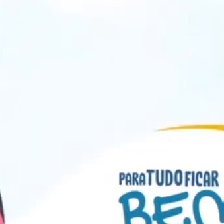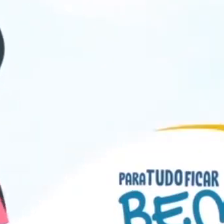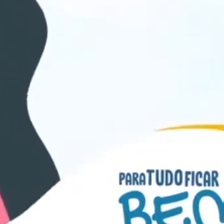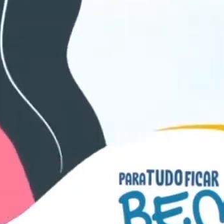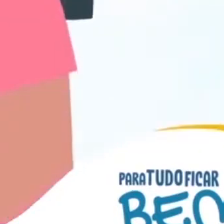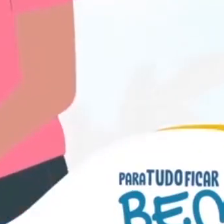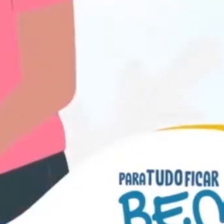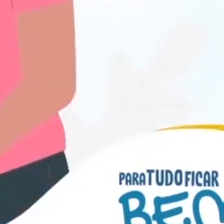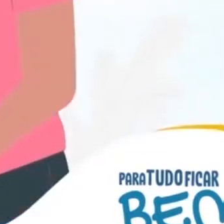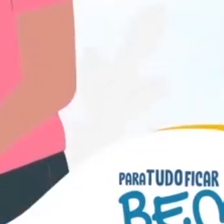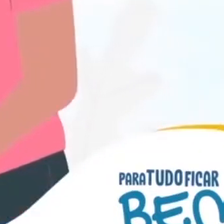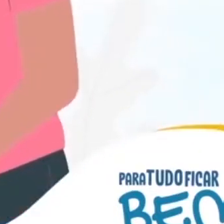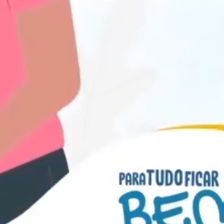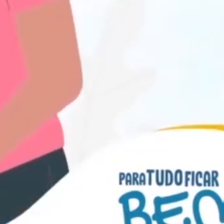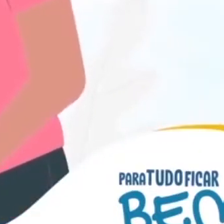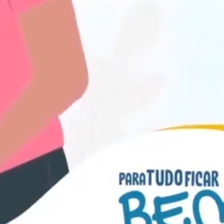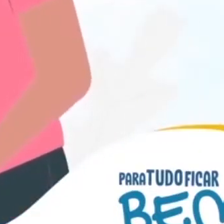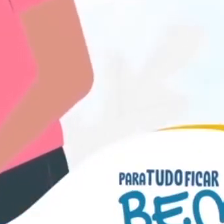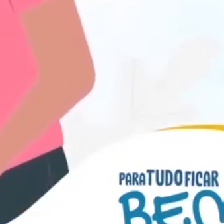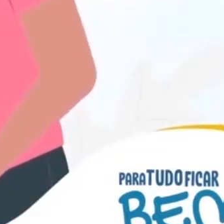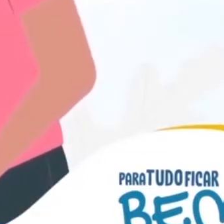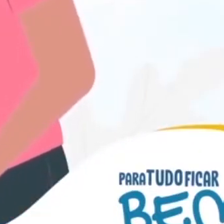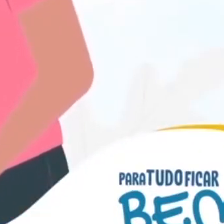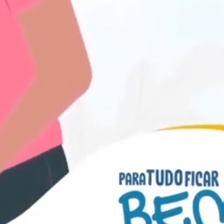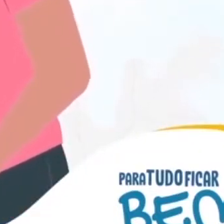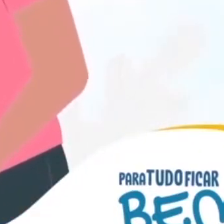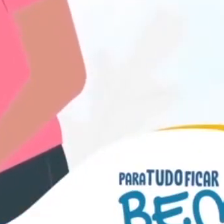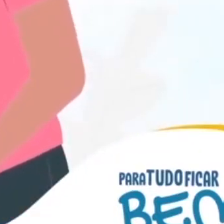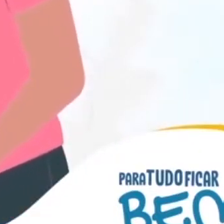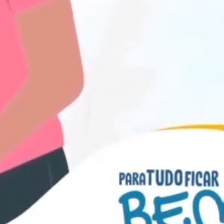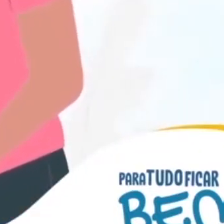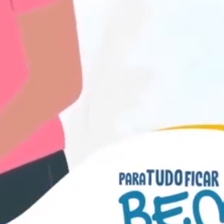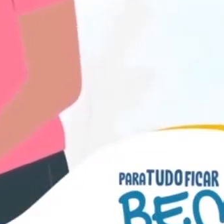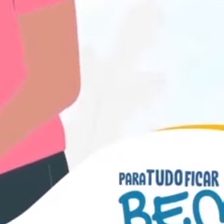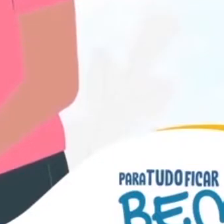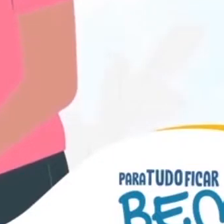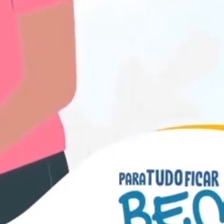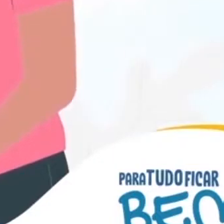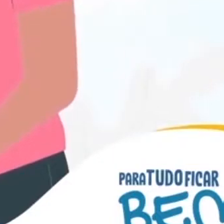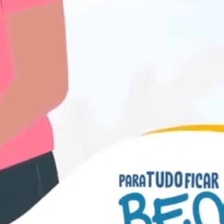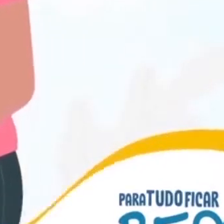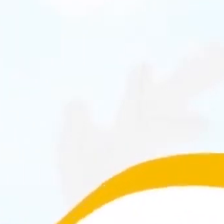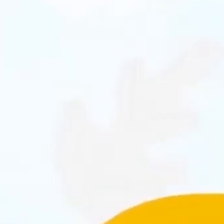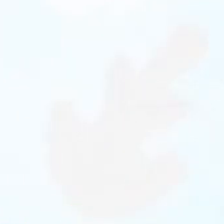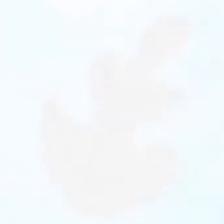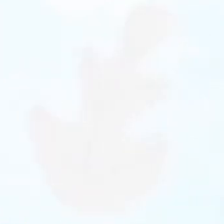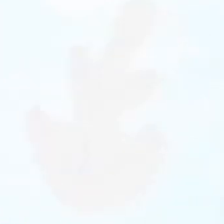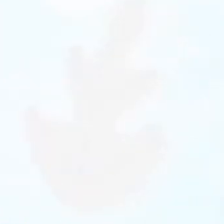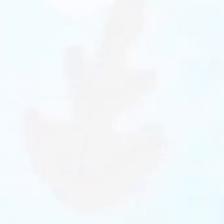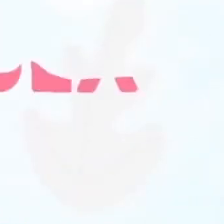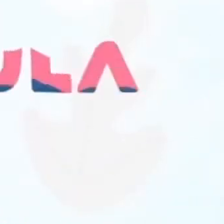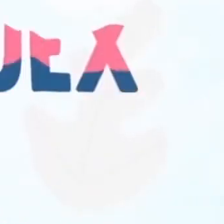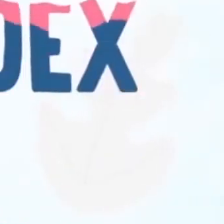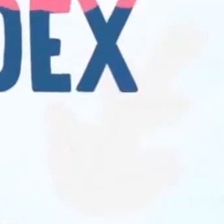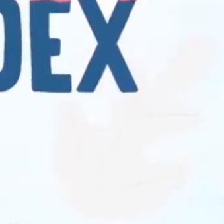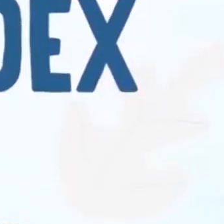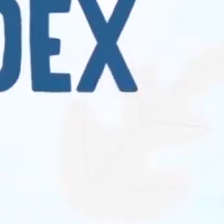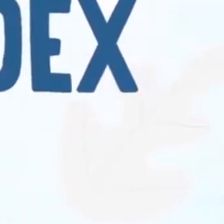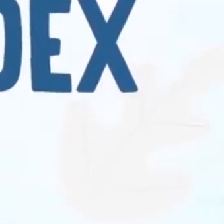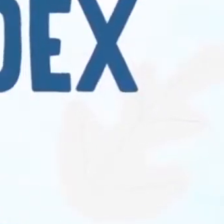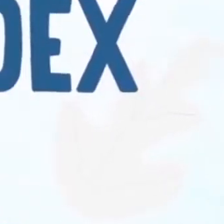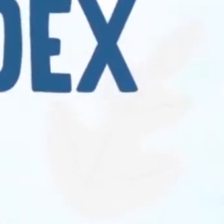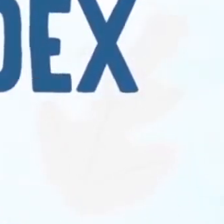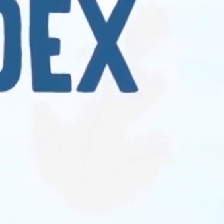E é assim que cuidamos do seu presente, para que você possa curtir a tranquilidade de um futuro mais protegido. Para tudo ficar bem,